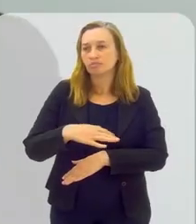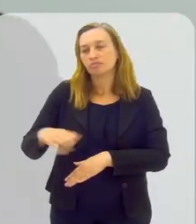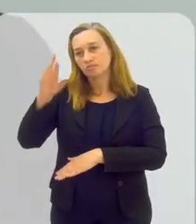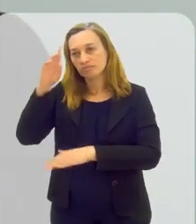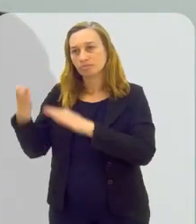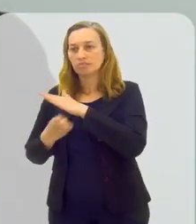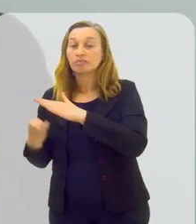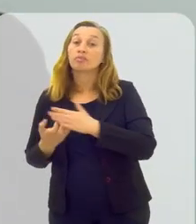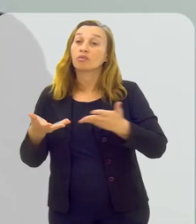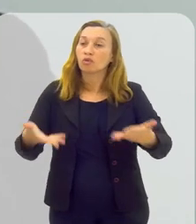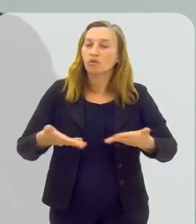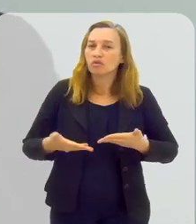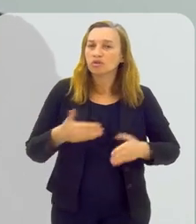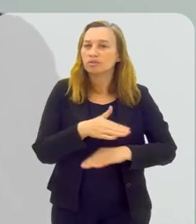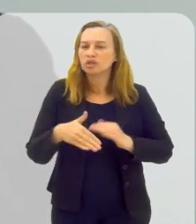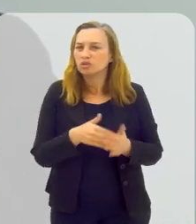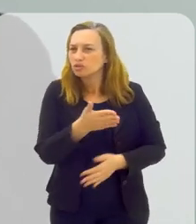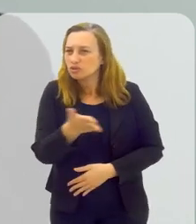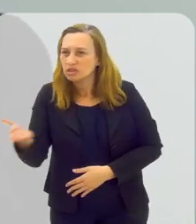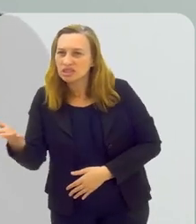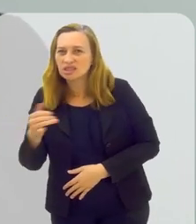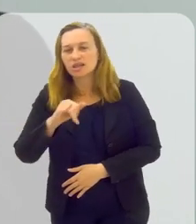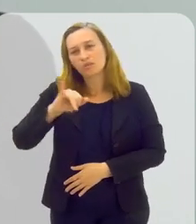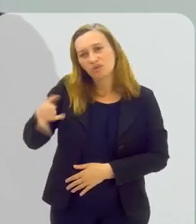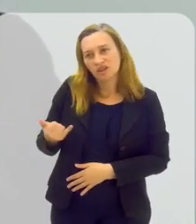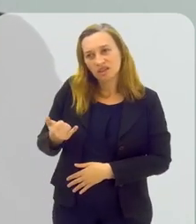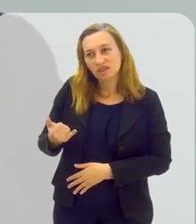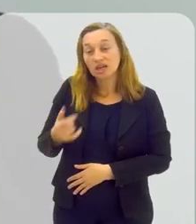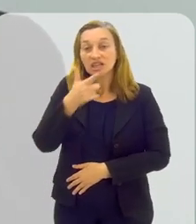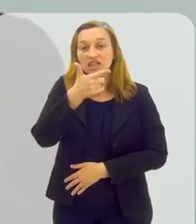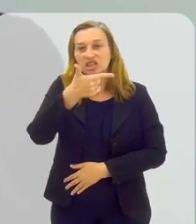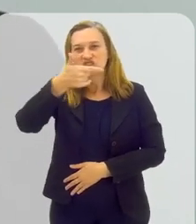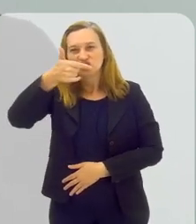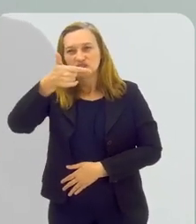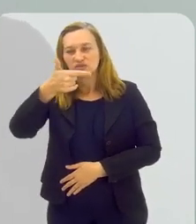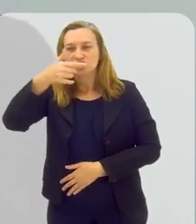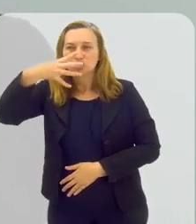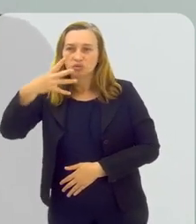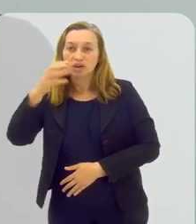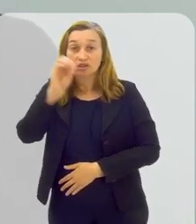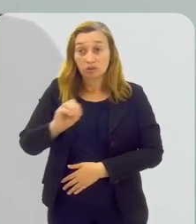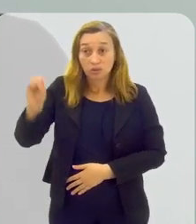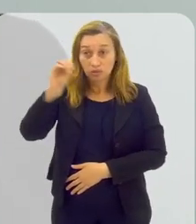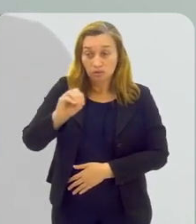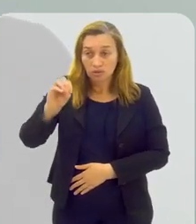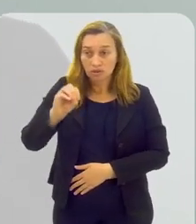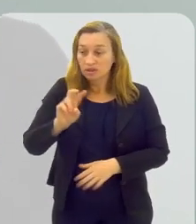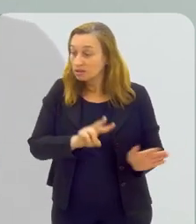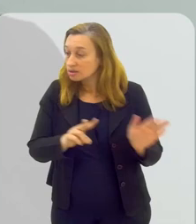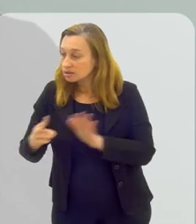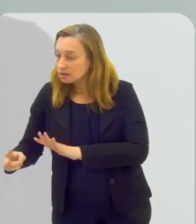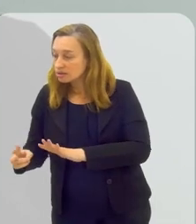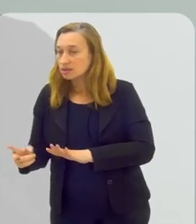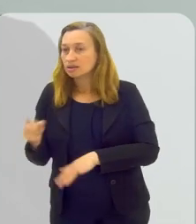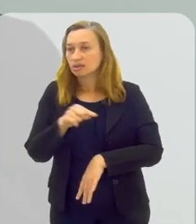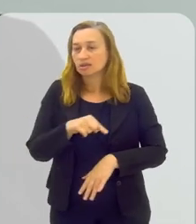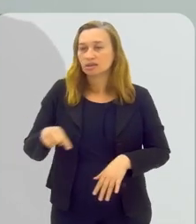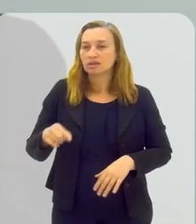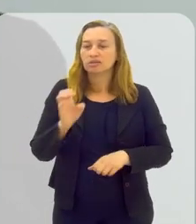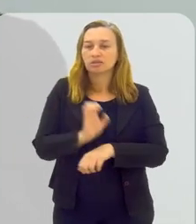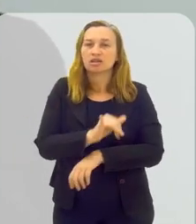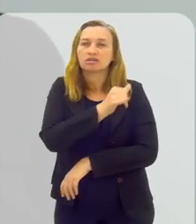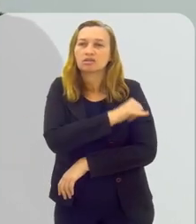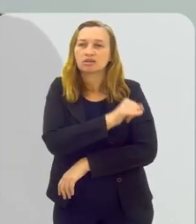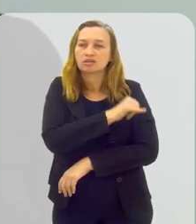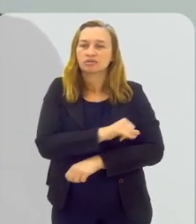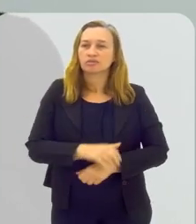já vou aproveitar aqui para deixar um convite para todos vocês que estão assistindo a gente. Dia 24 de outubro, durante a semana de estudo zero